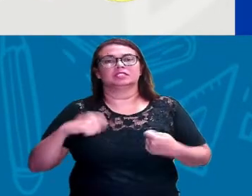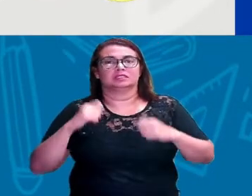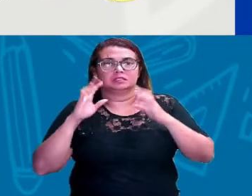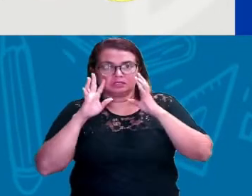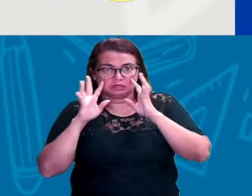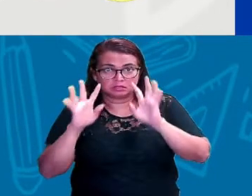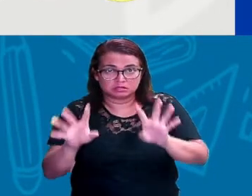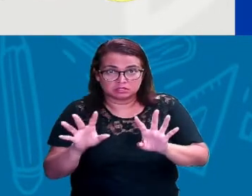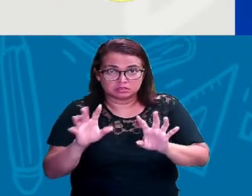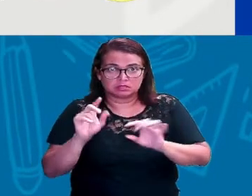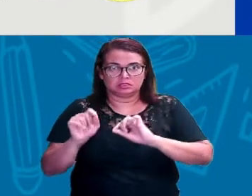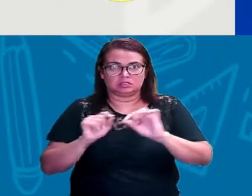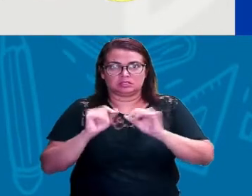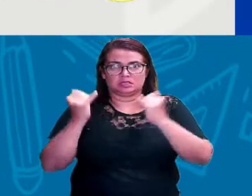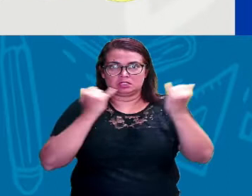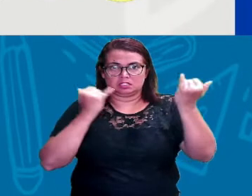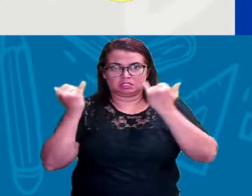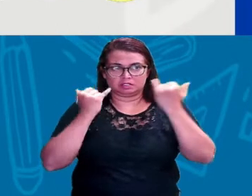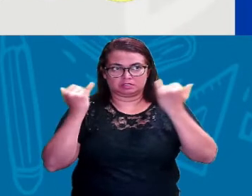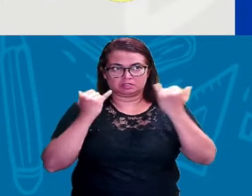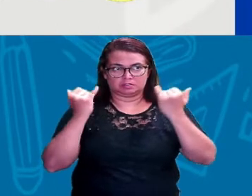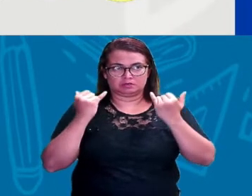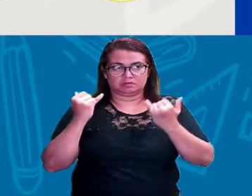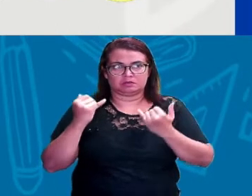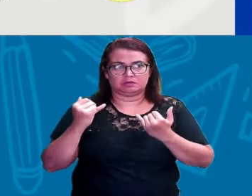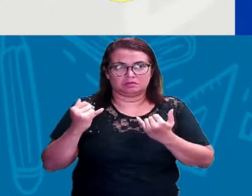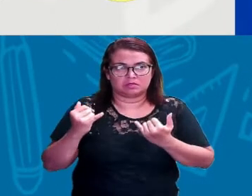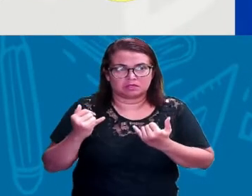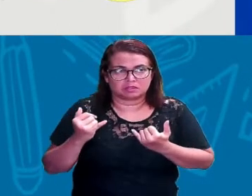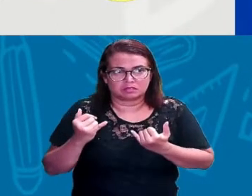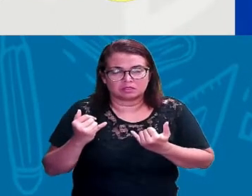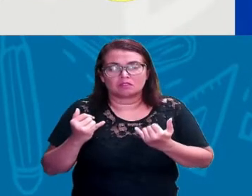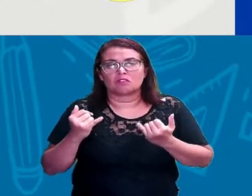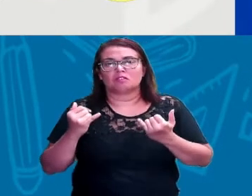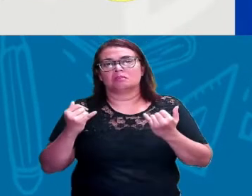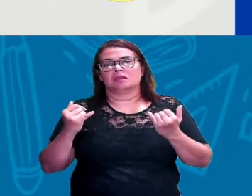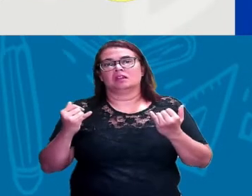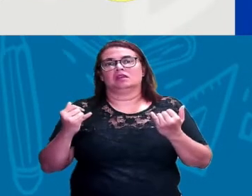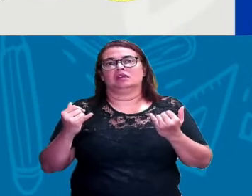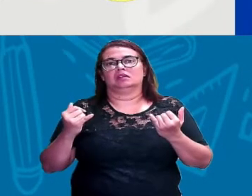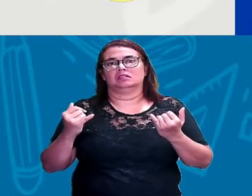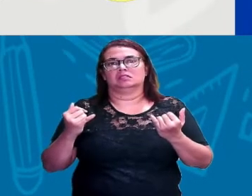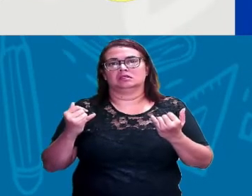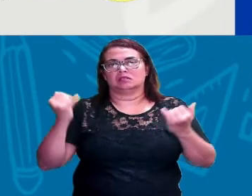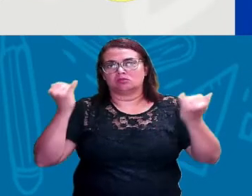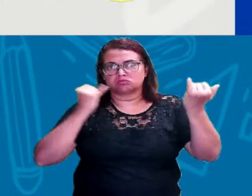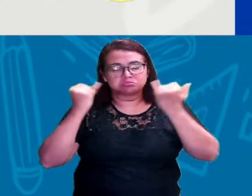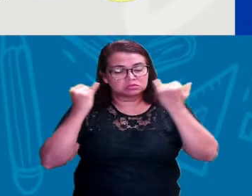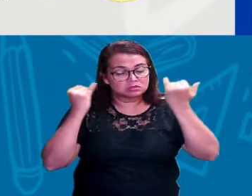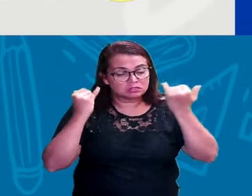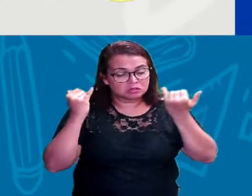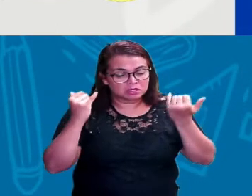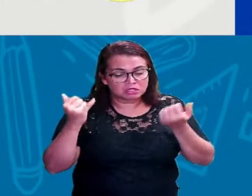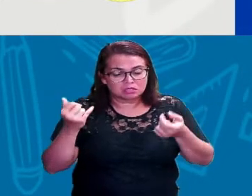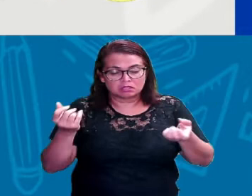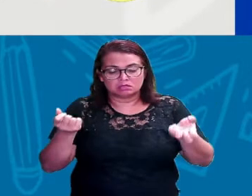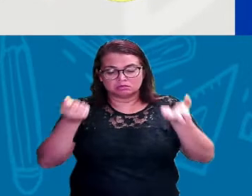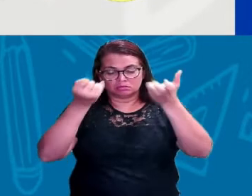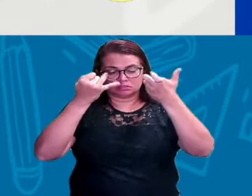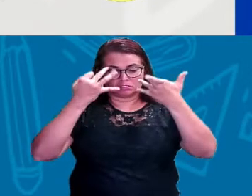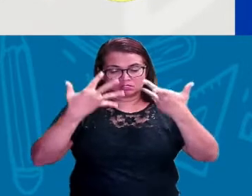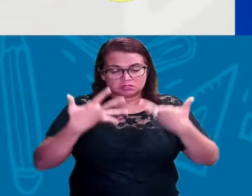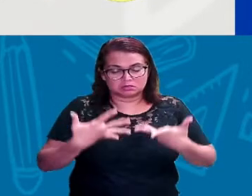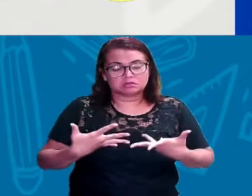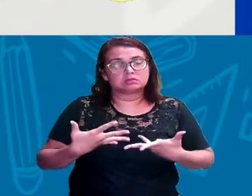atenção às informações que aparecem nessas dicas. Então que